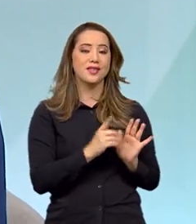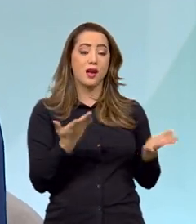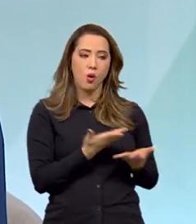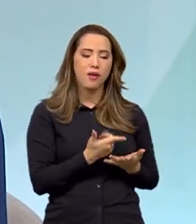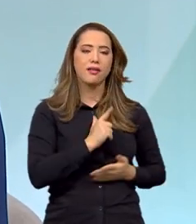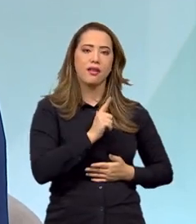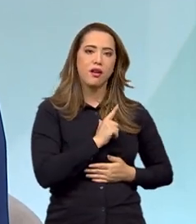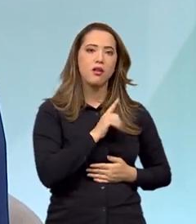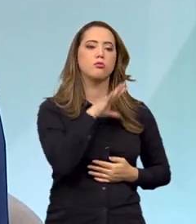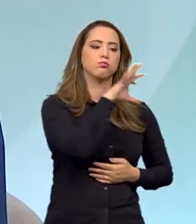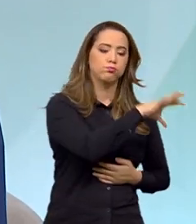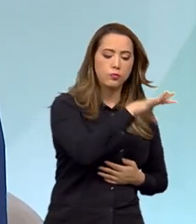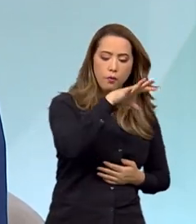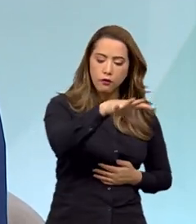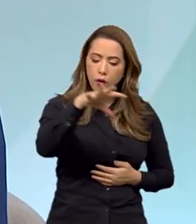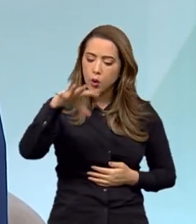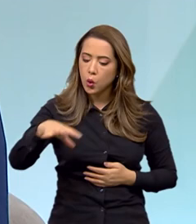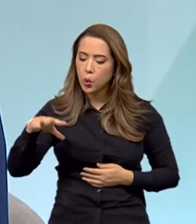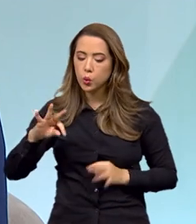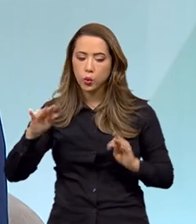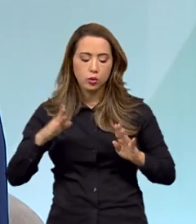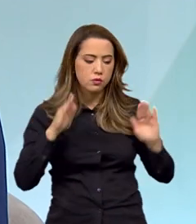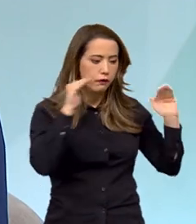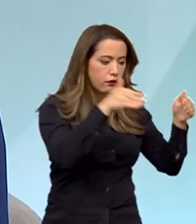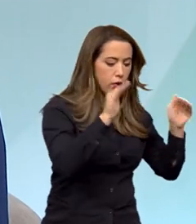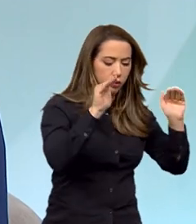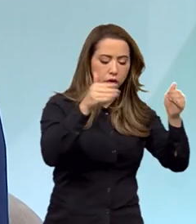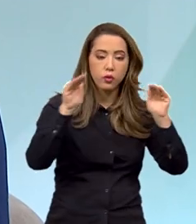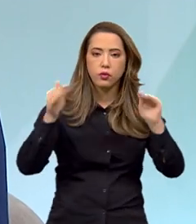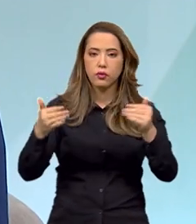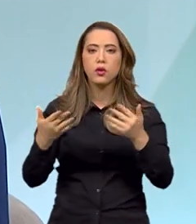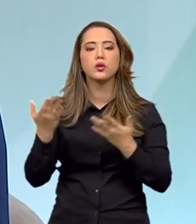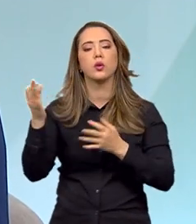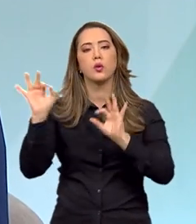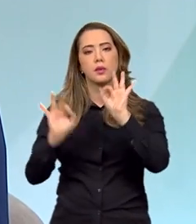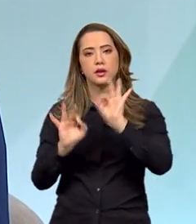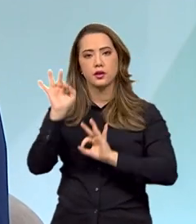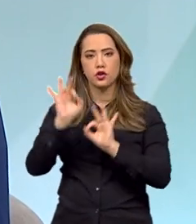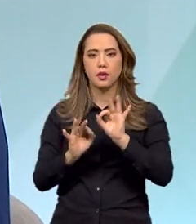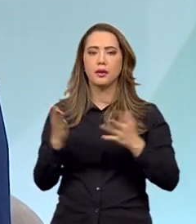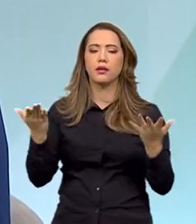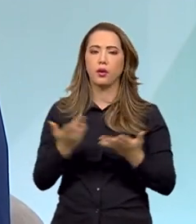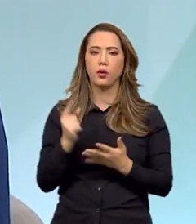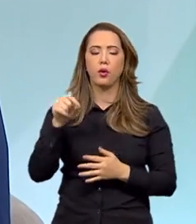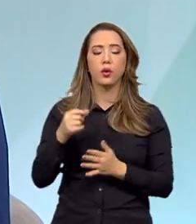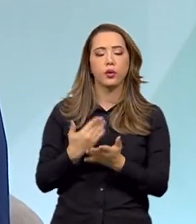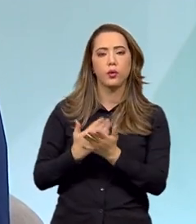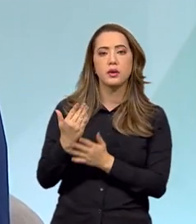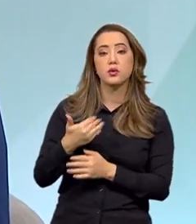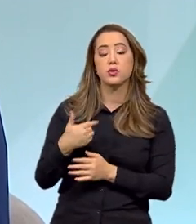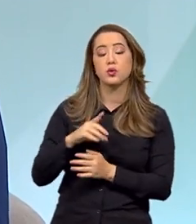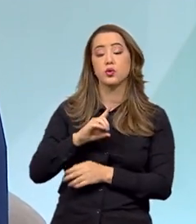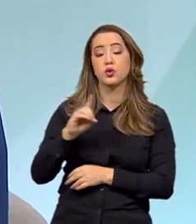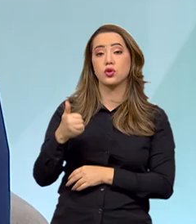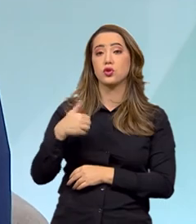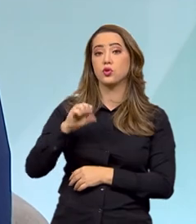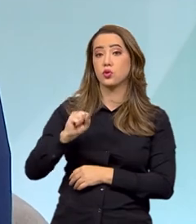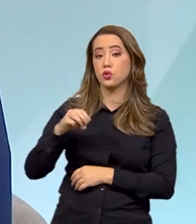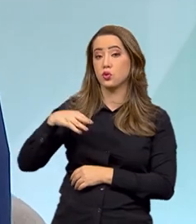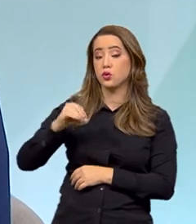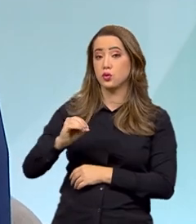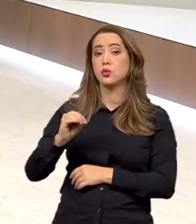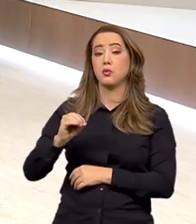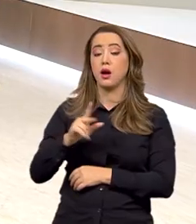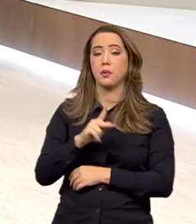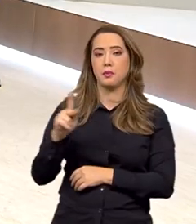Plano Nacional, que faz parte do Programa de Proteção Integral da Criança e do Adolescente, lançado agora no dia de 18 de maio pelo Presidente da República.